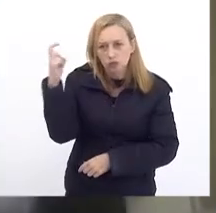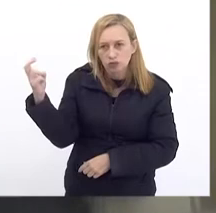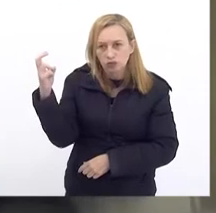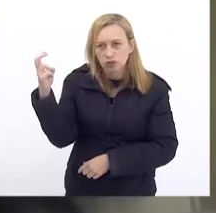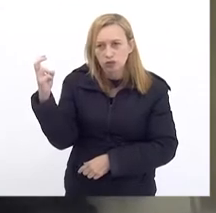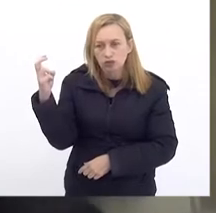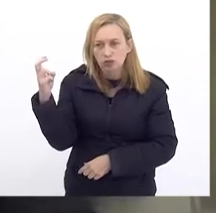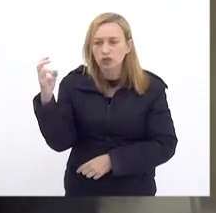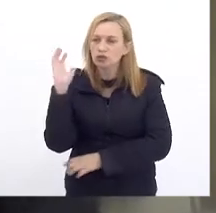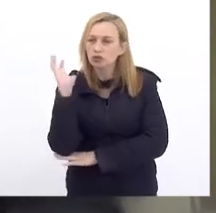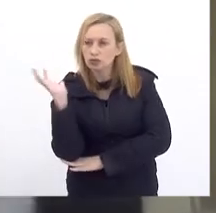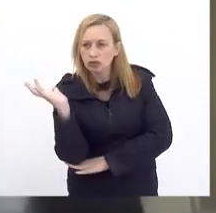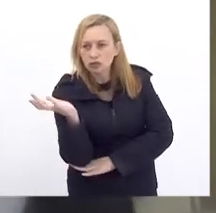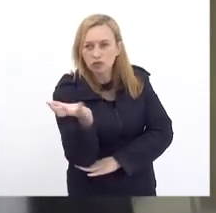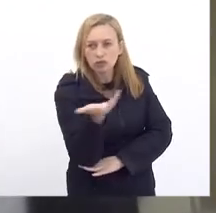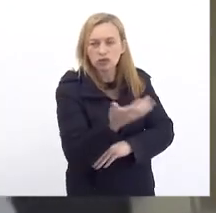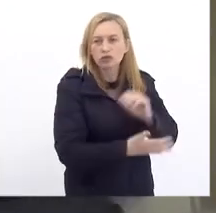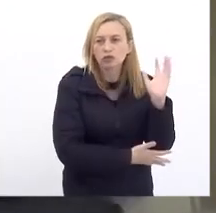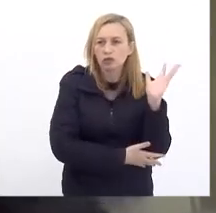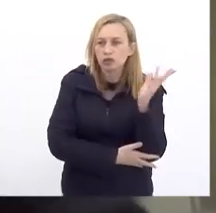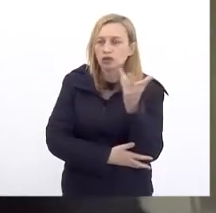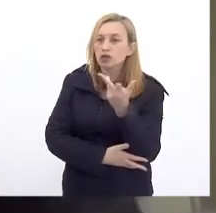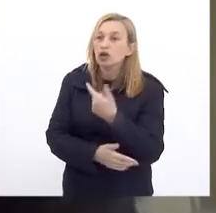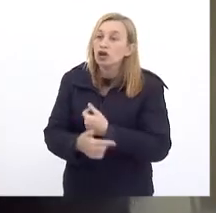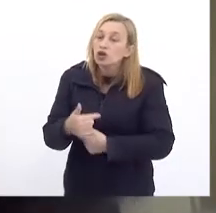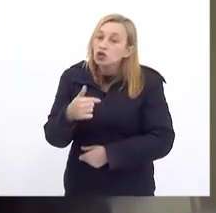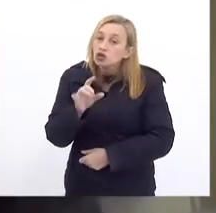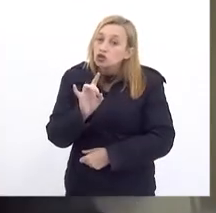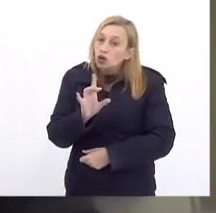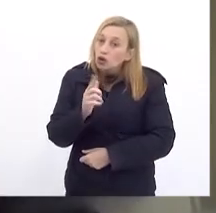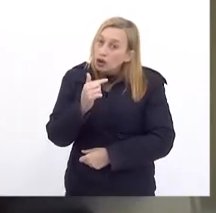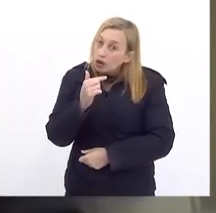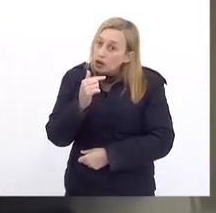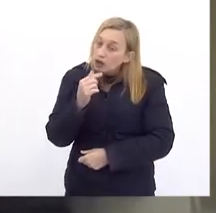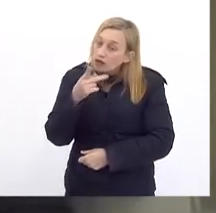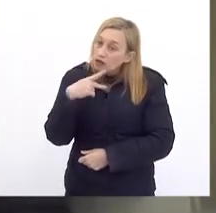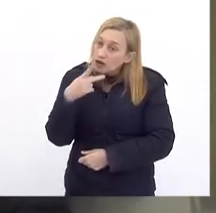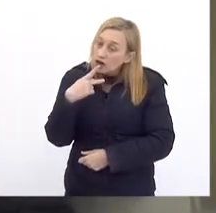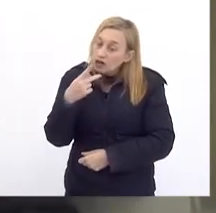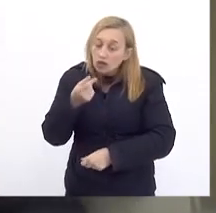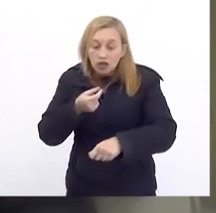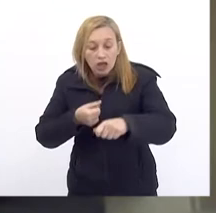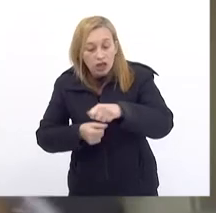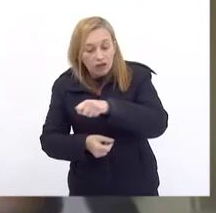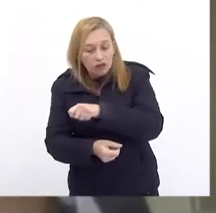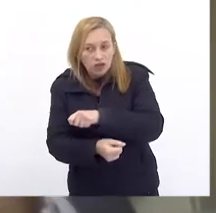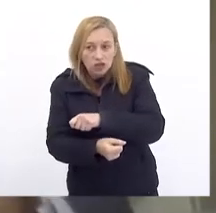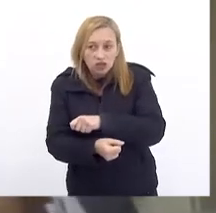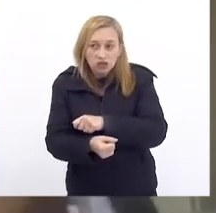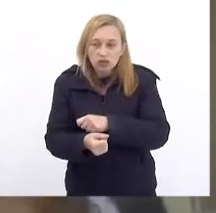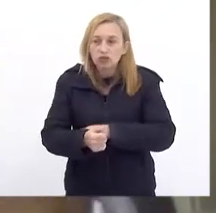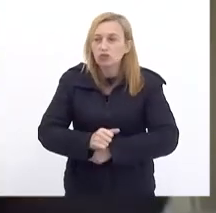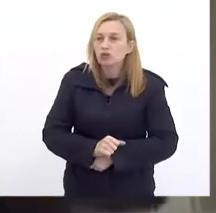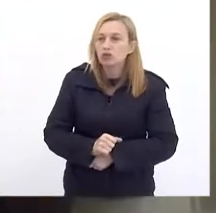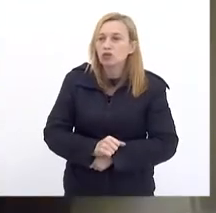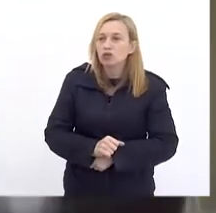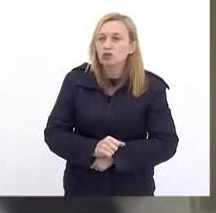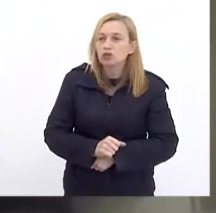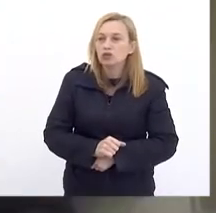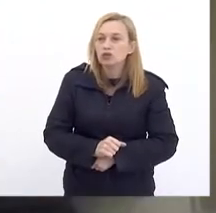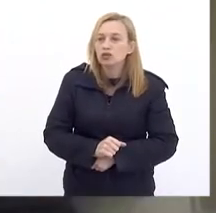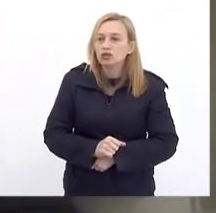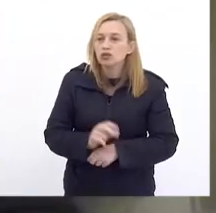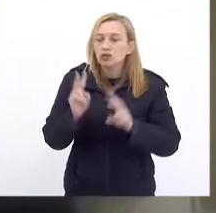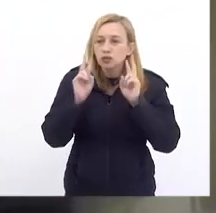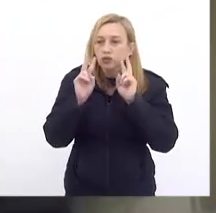Meio ambiente E isso Estou apenas Dizendo Investimentos Do ponto De vista Daqueles que